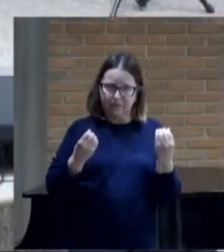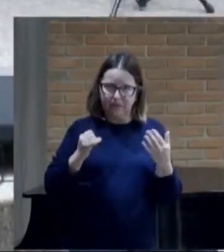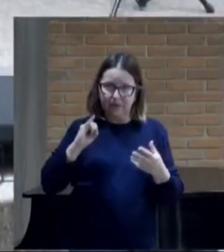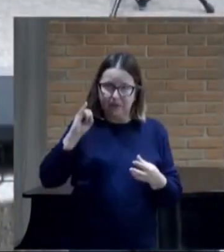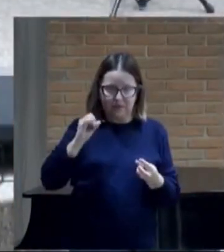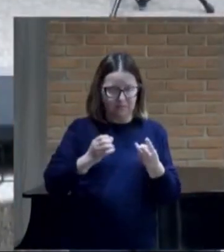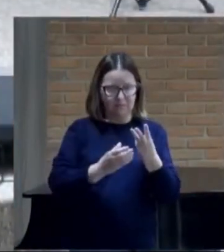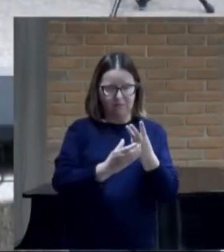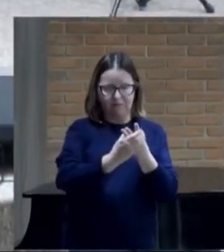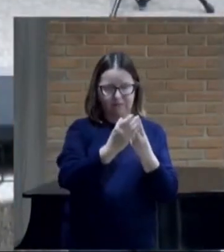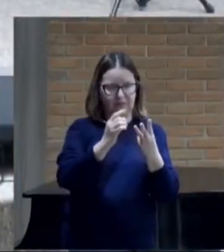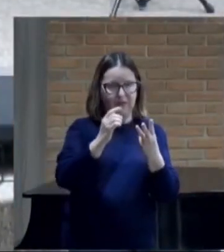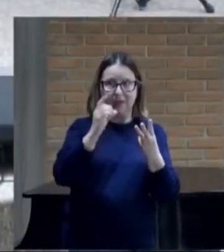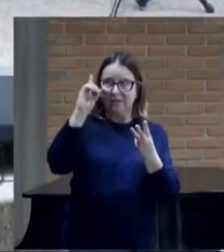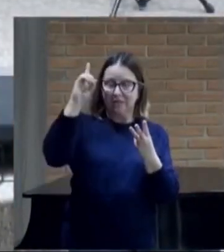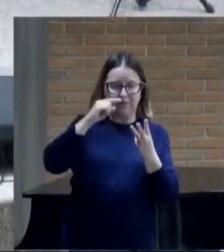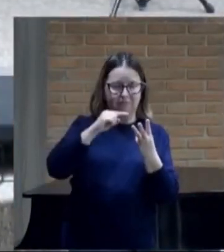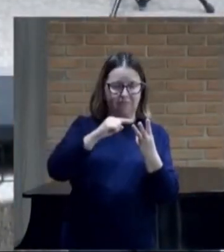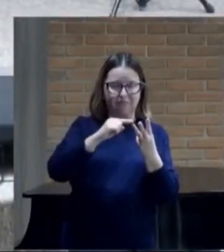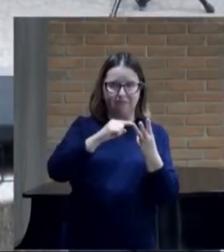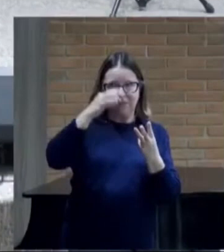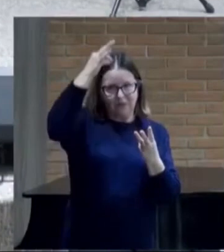terceira pessoa Da trindade divina